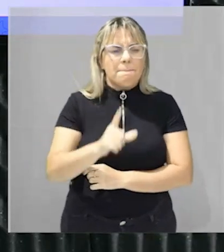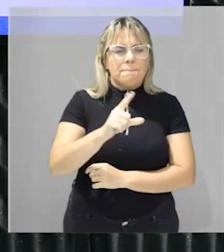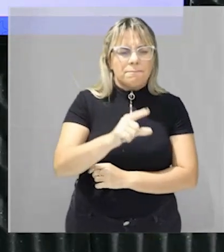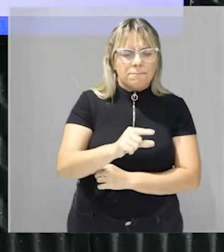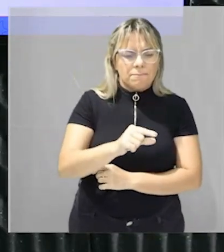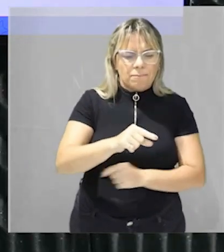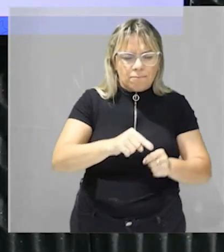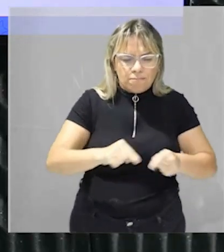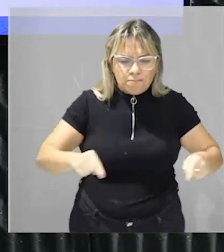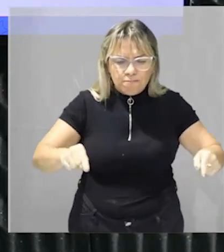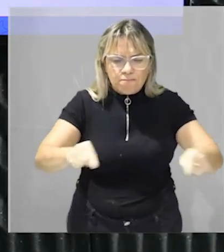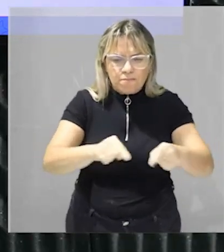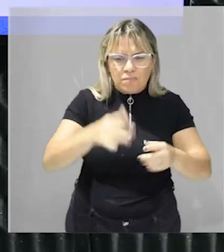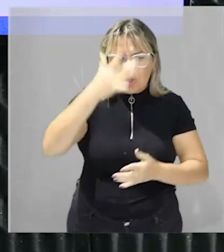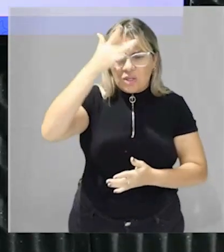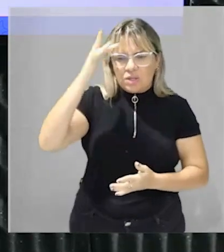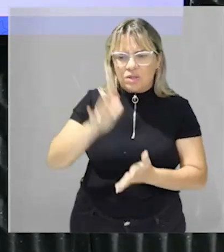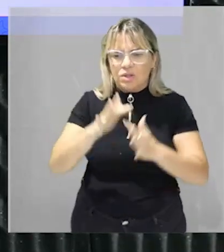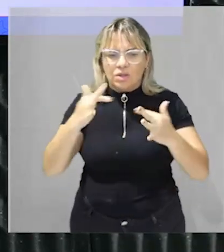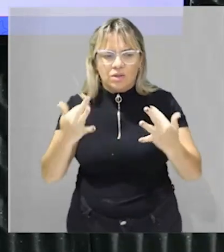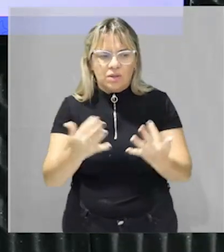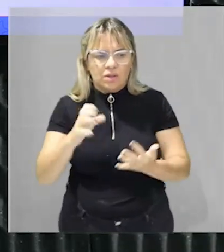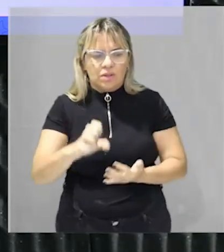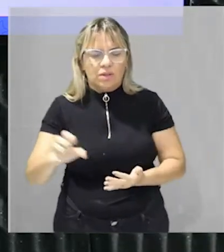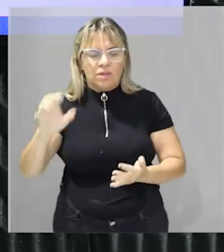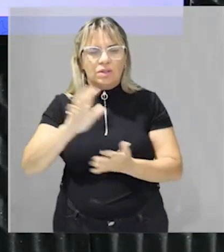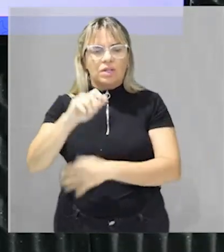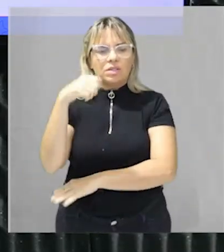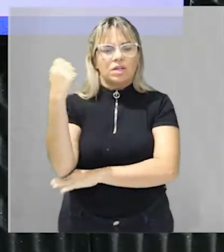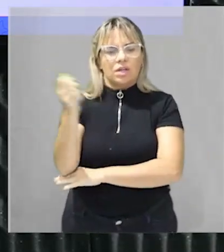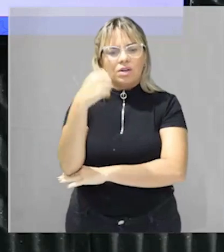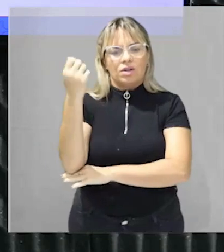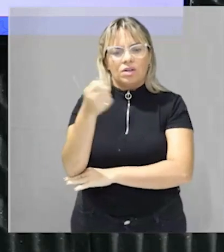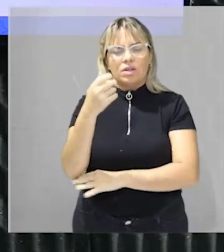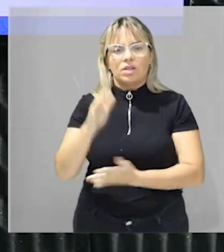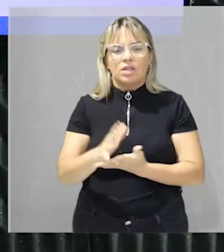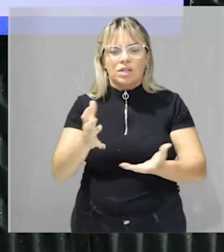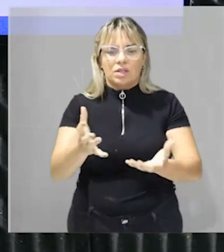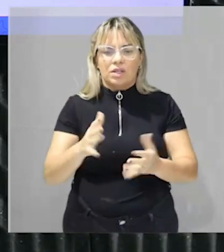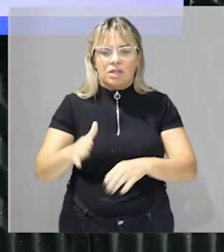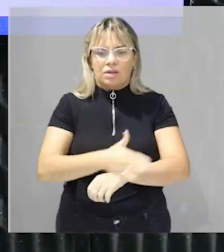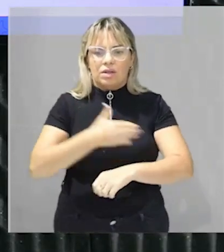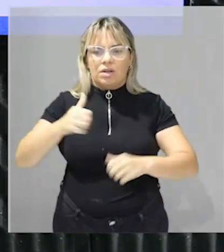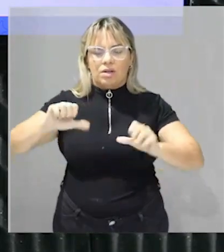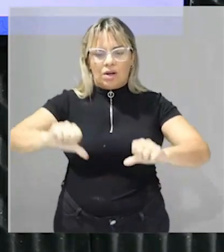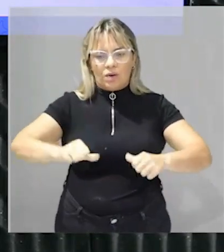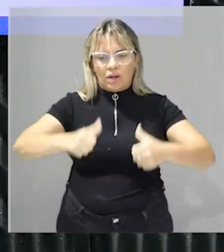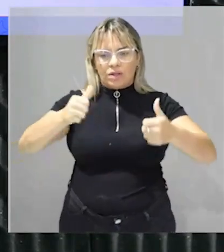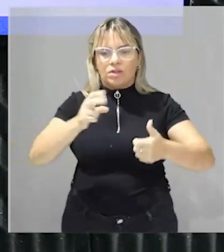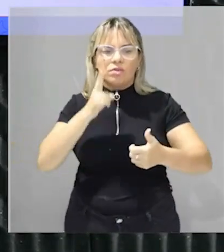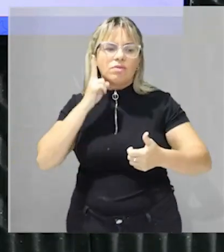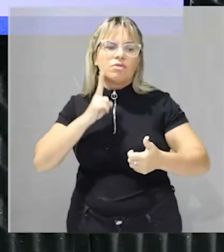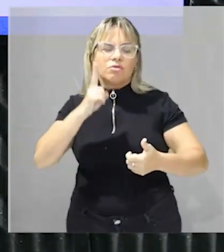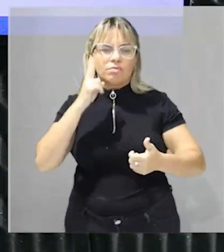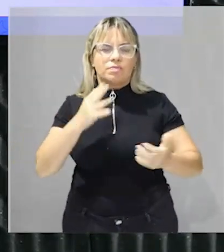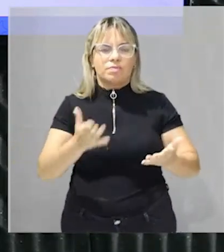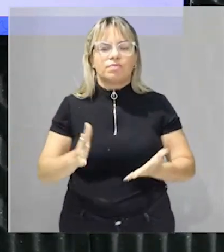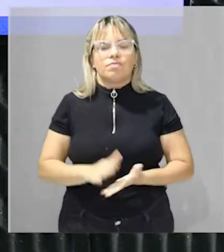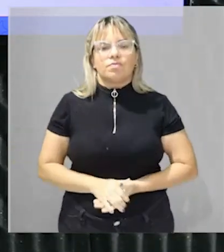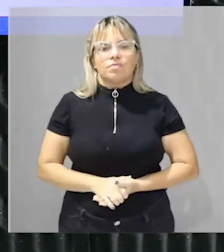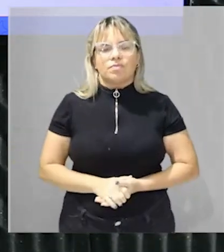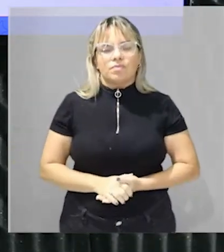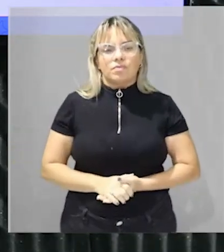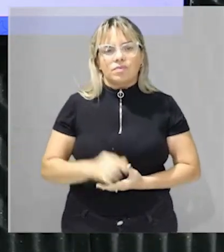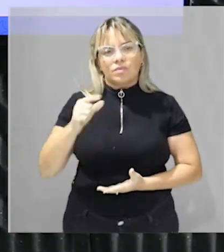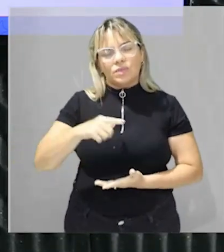qualidade do vinho artesanal que produzem opa pega essa última parte bem aí nós temos uma produção de uva que vai se